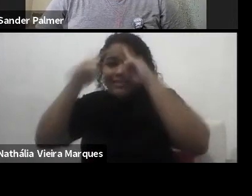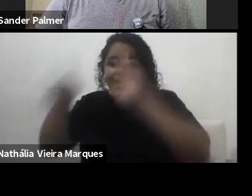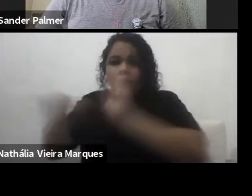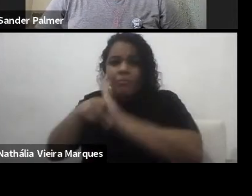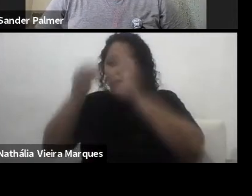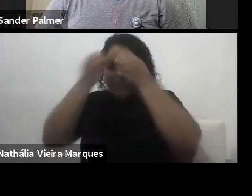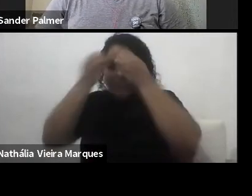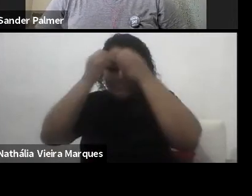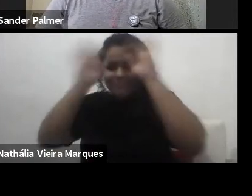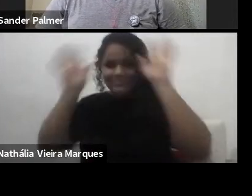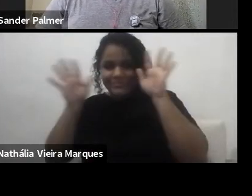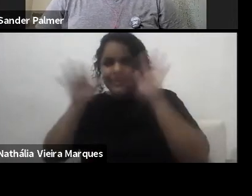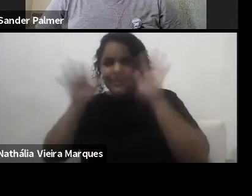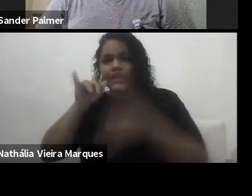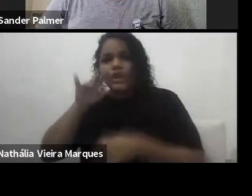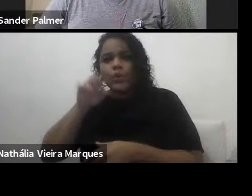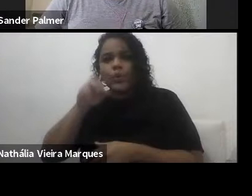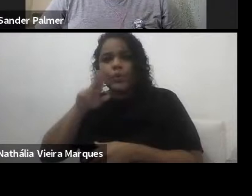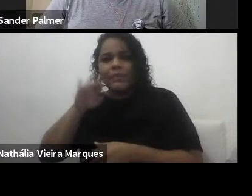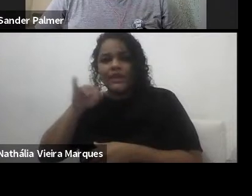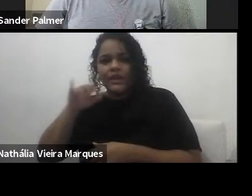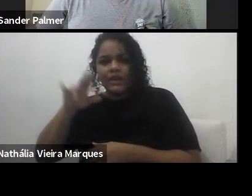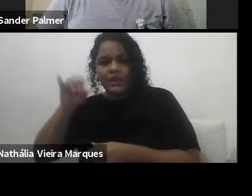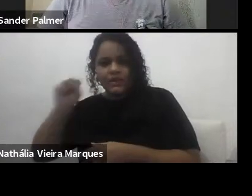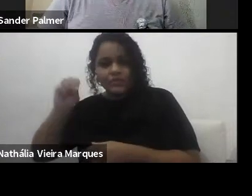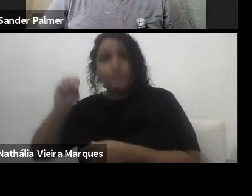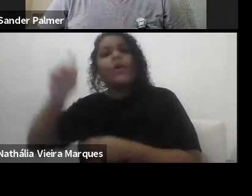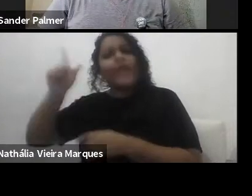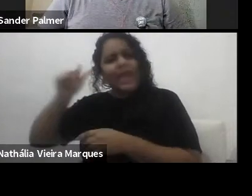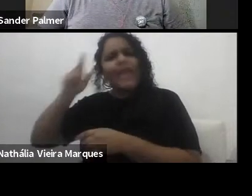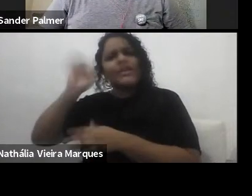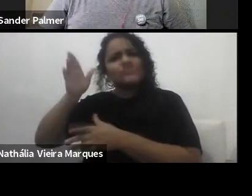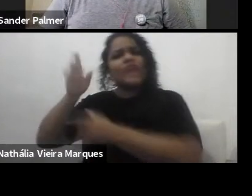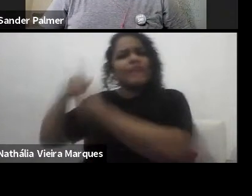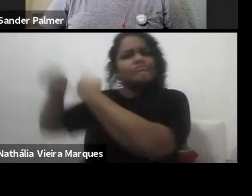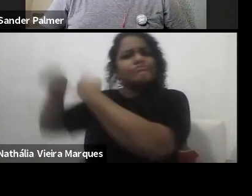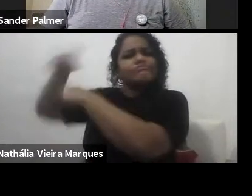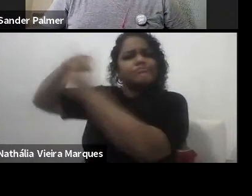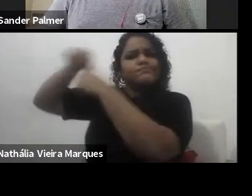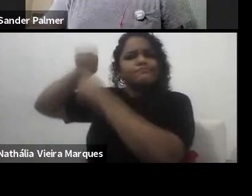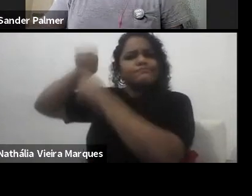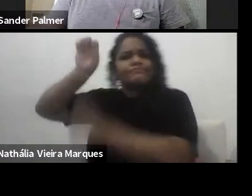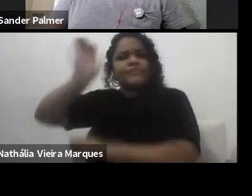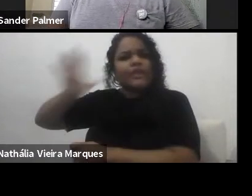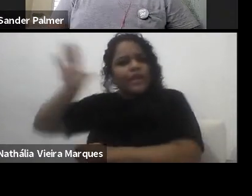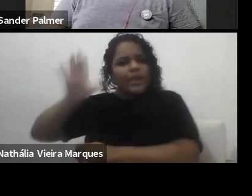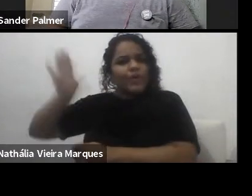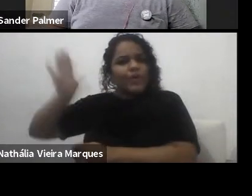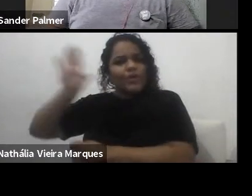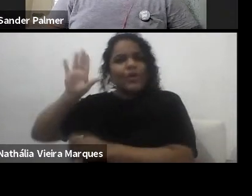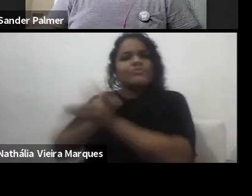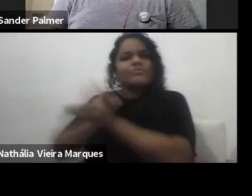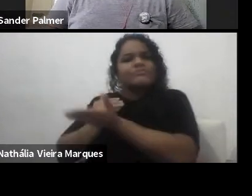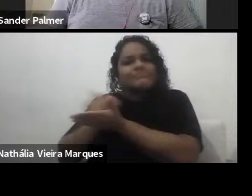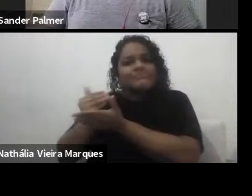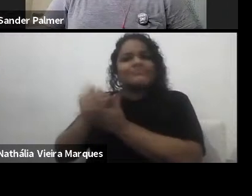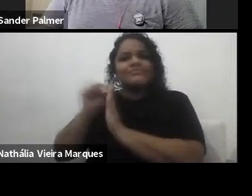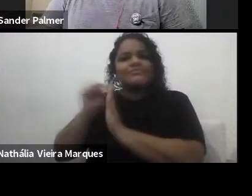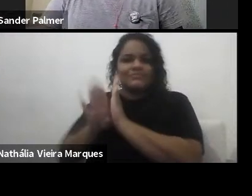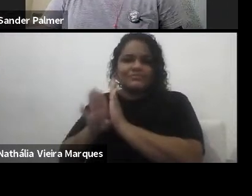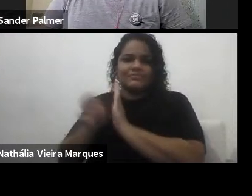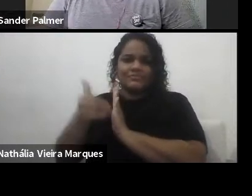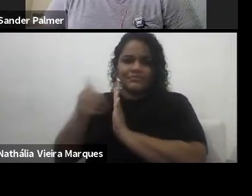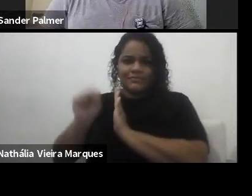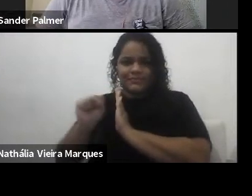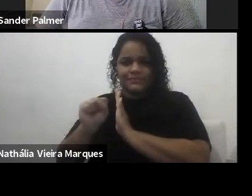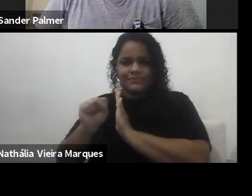circulando em toda a Europa e já desde lá do início do século XVIII, então a gente tem que pensar de ideias